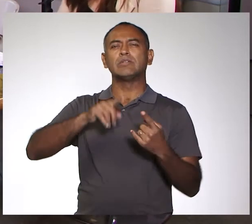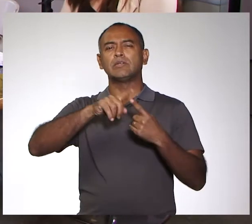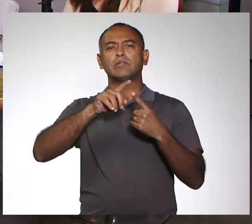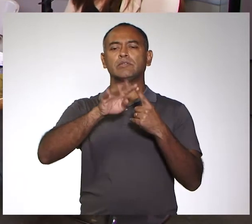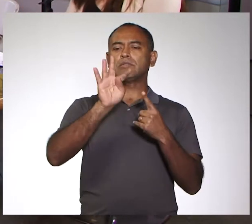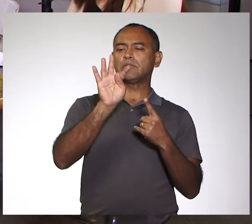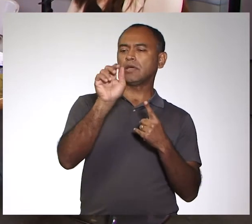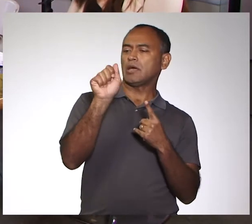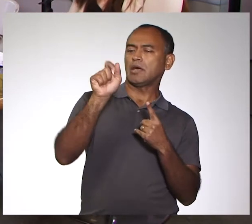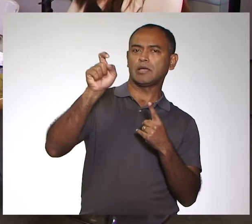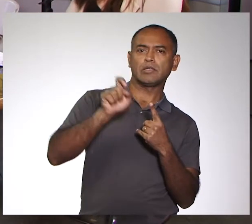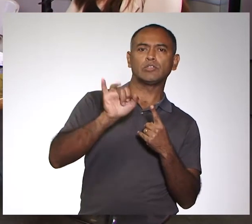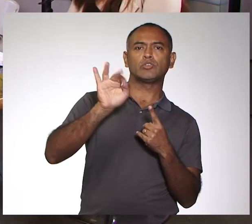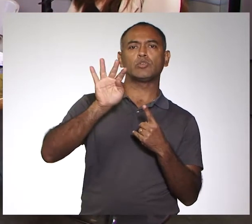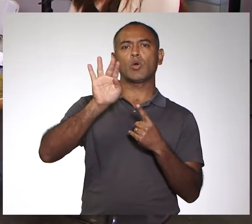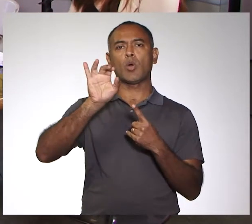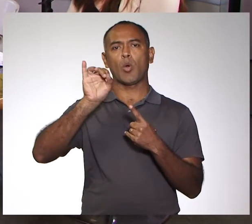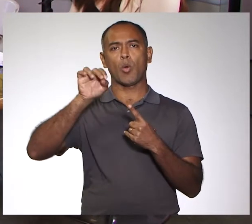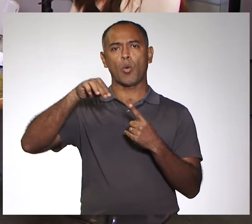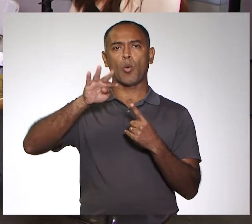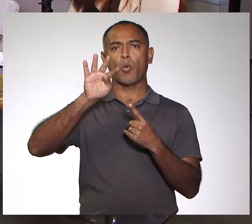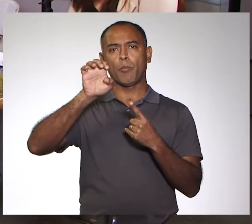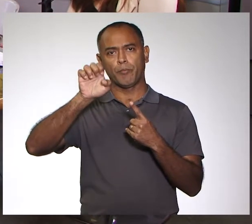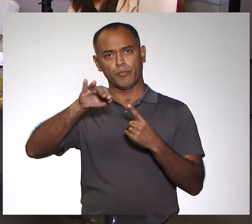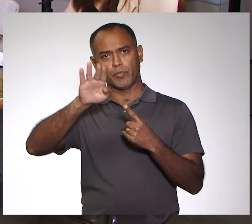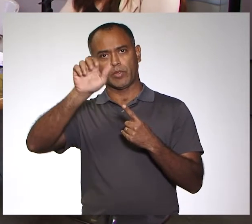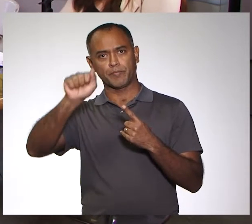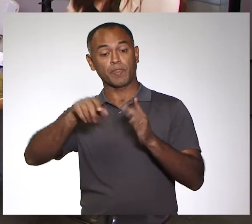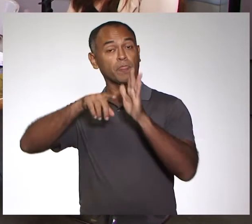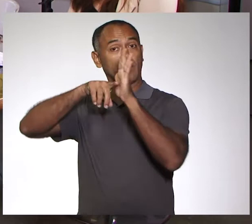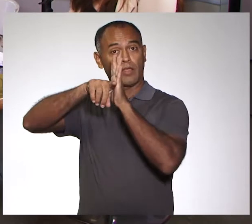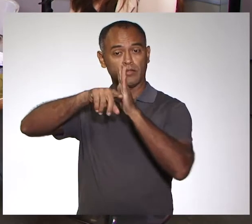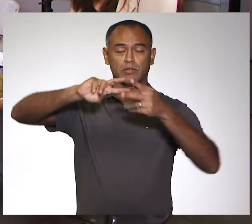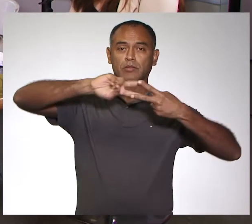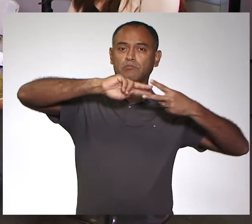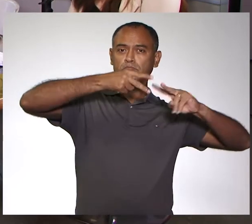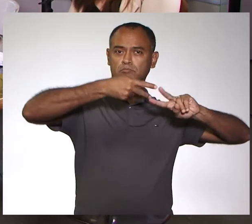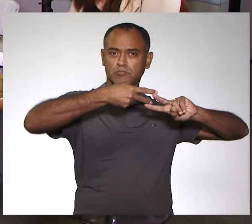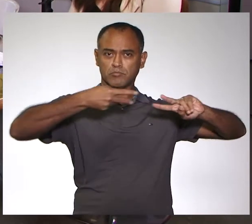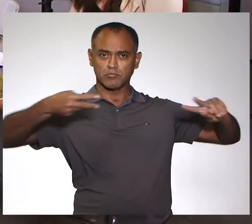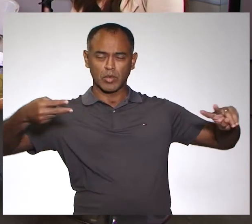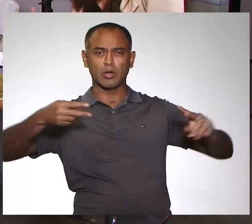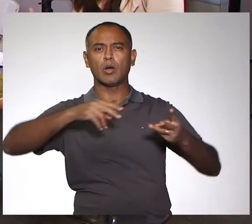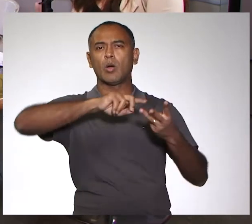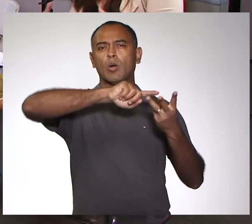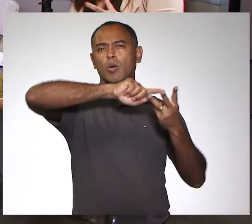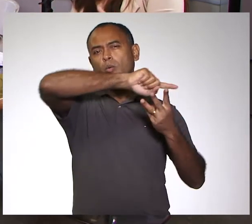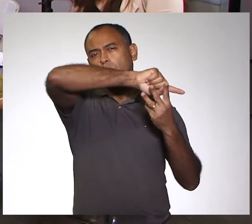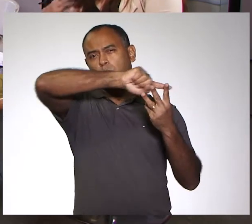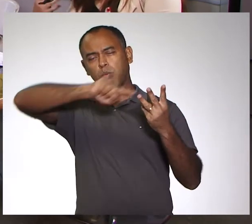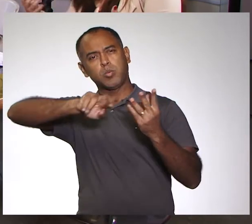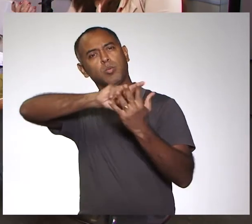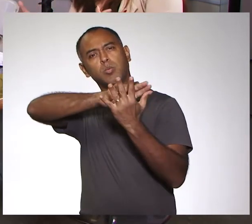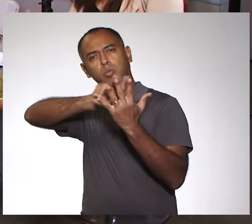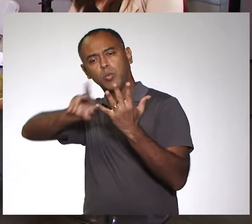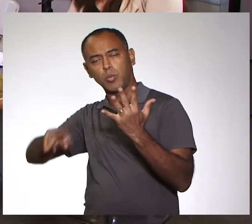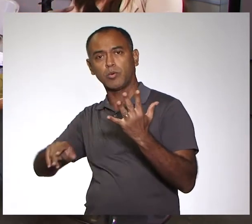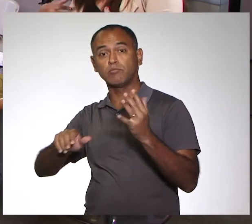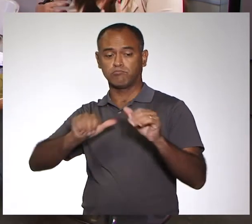a taxonomia, análise bioquímica, genética, morfológica, e se essas